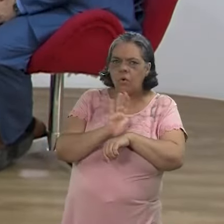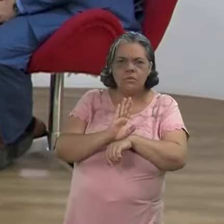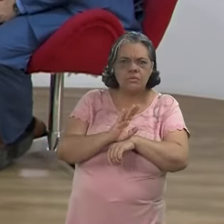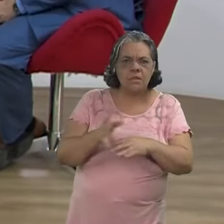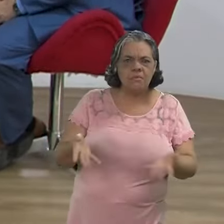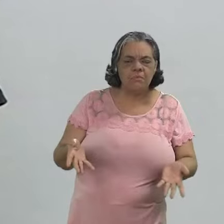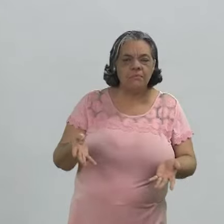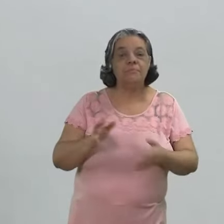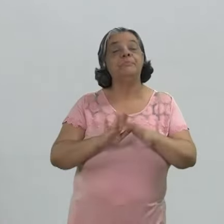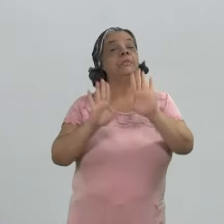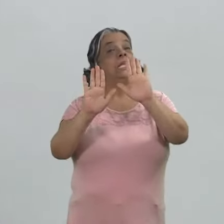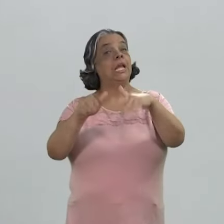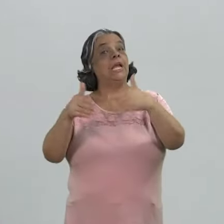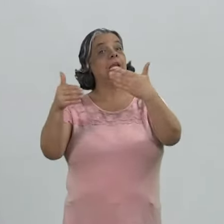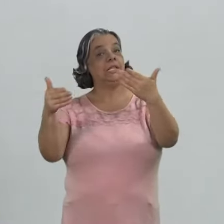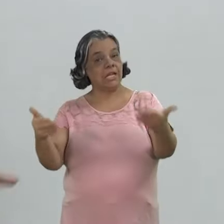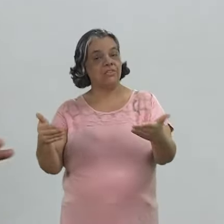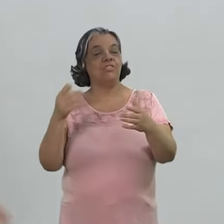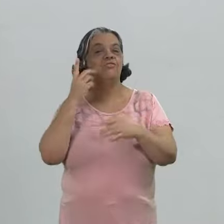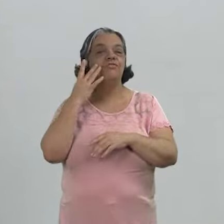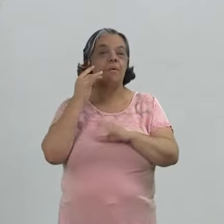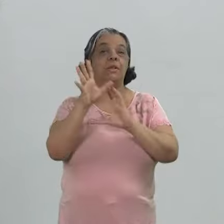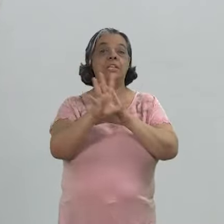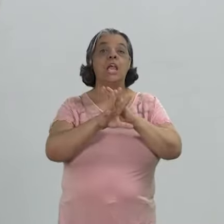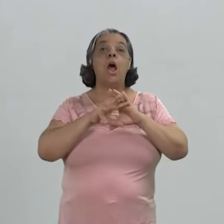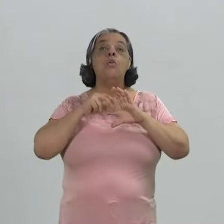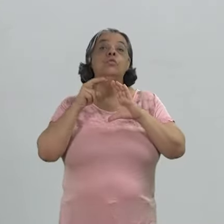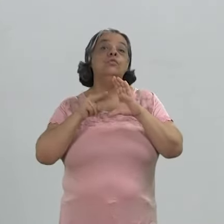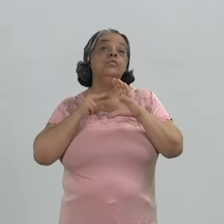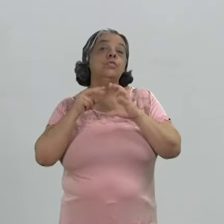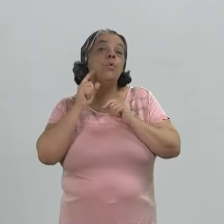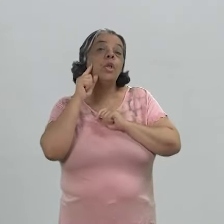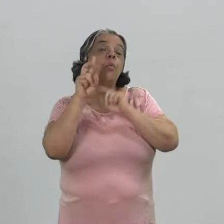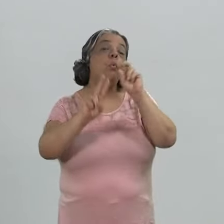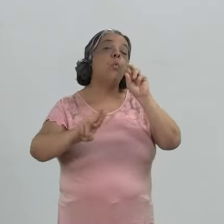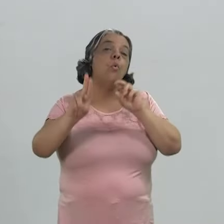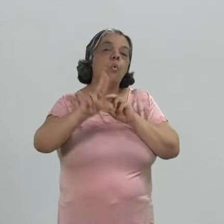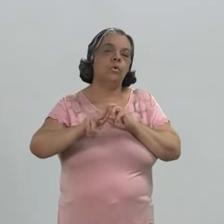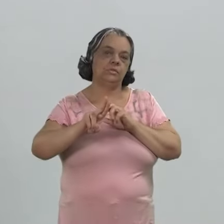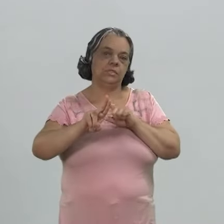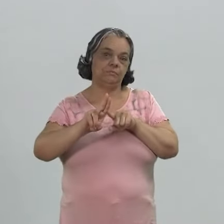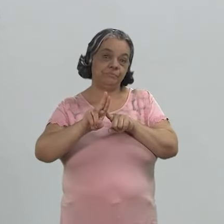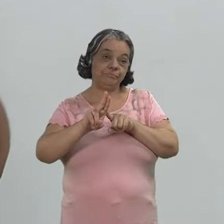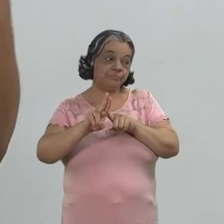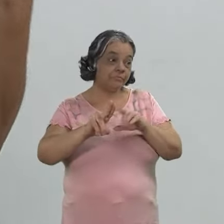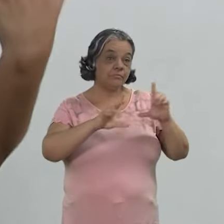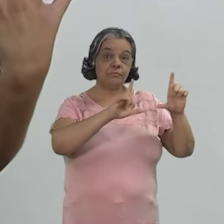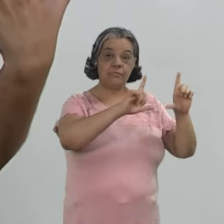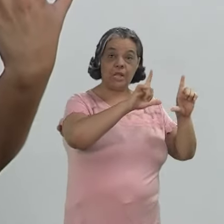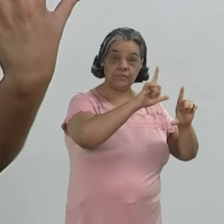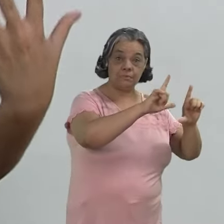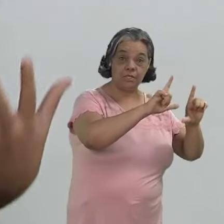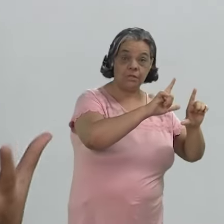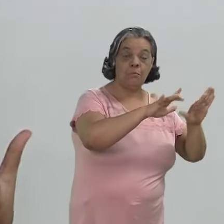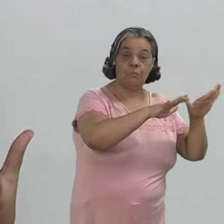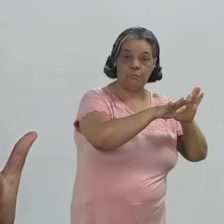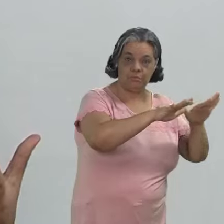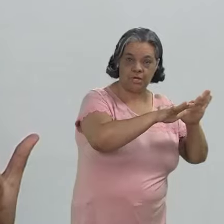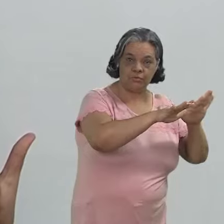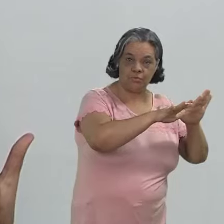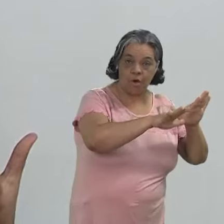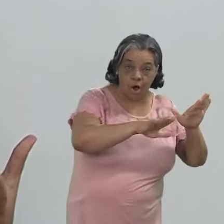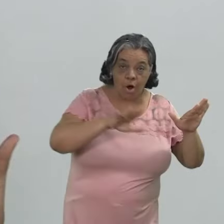Conta-nos mais? Então, a gente chama de audiovisual tudo aquilo que se usa das imagens em movimento